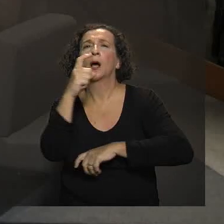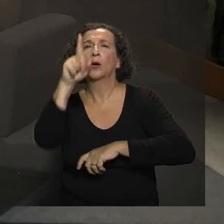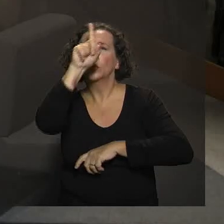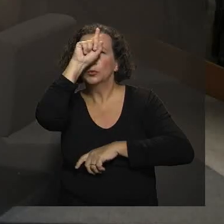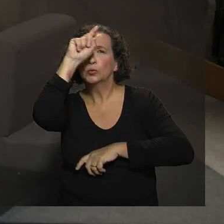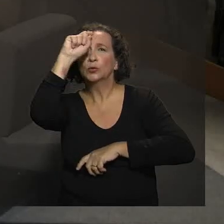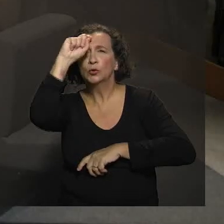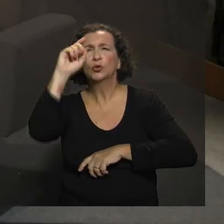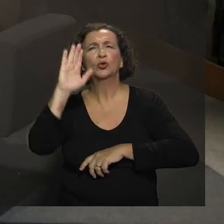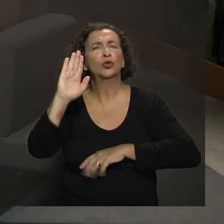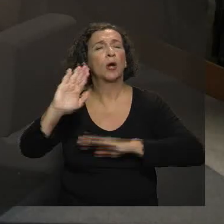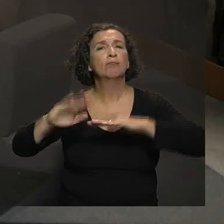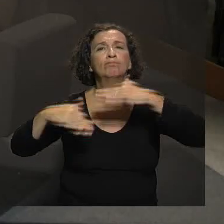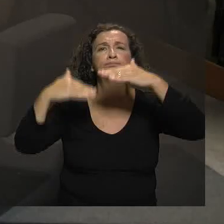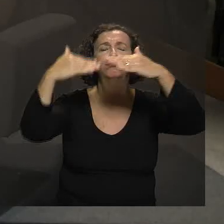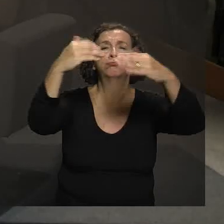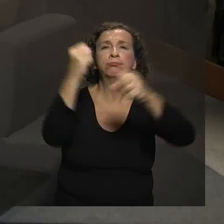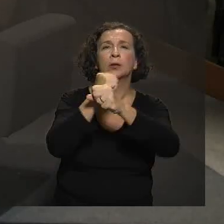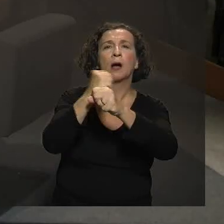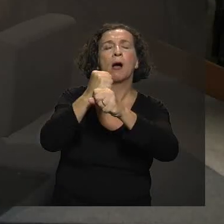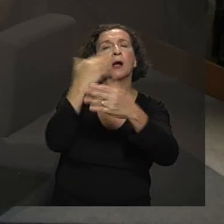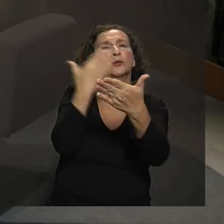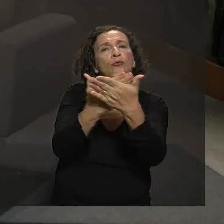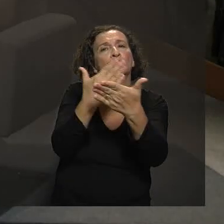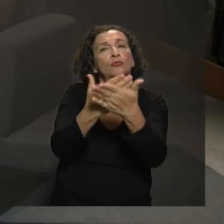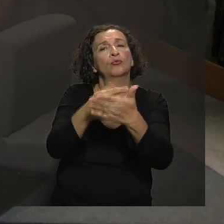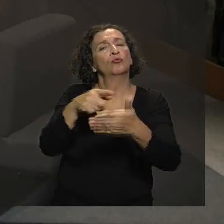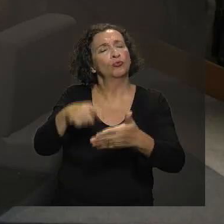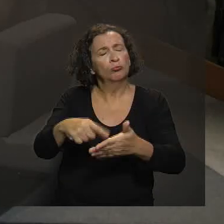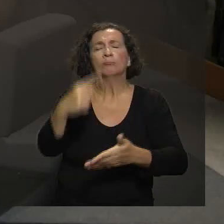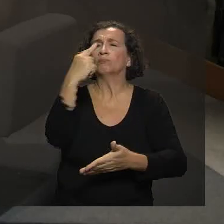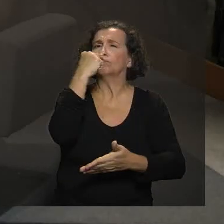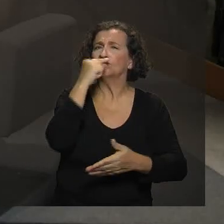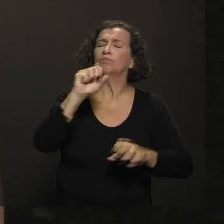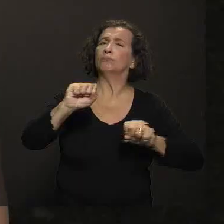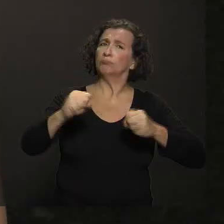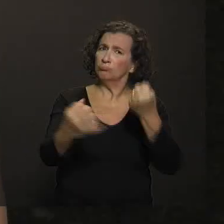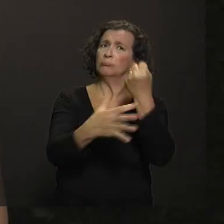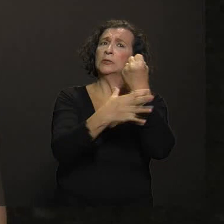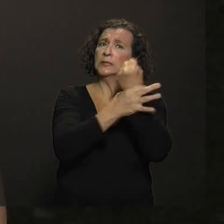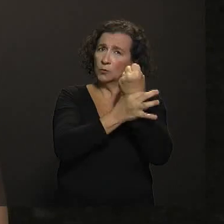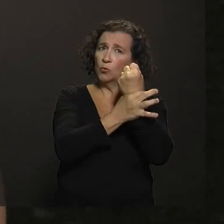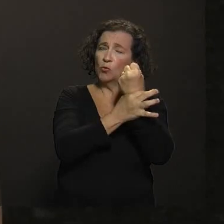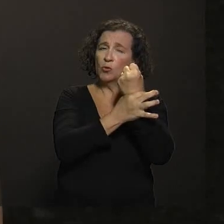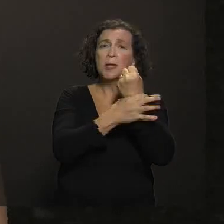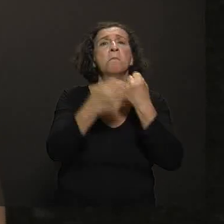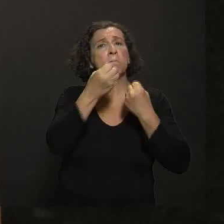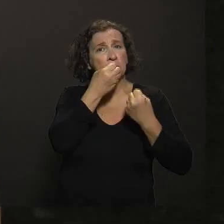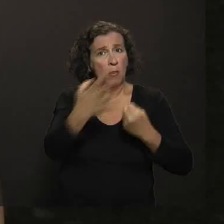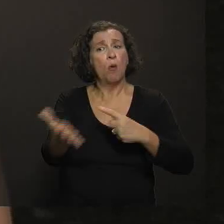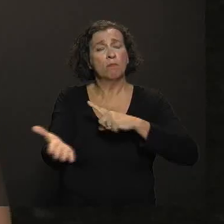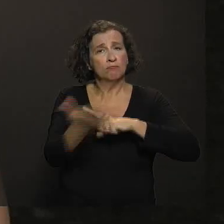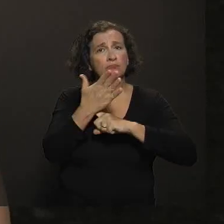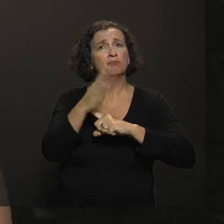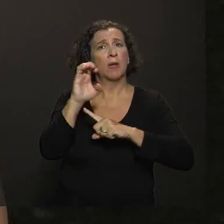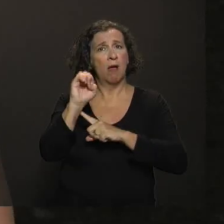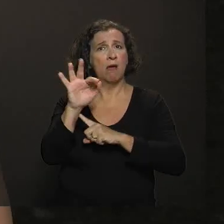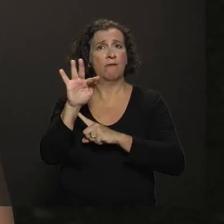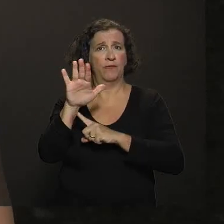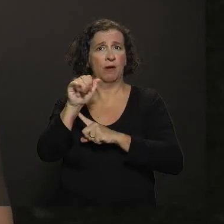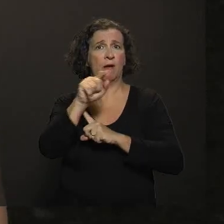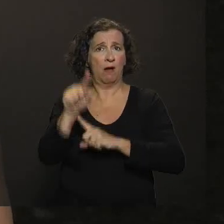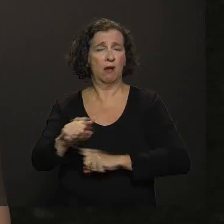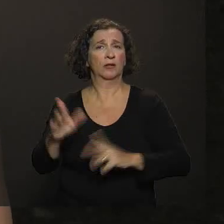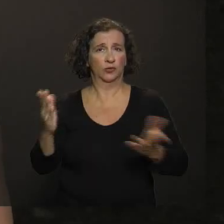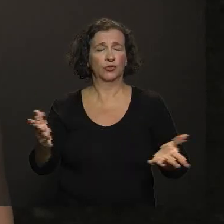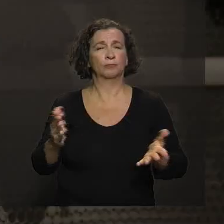desenvolveu vários anos de estudos, então, a vacina é segura, a vacina é eficaz. Então, não tem que fazer vacina, não tem